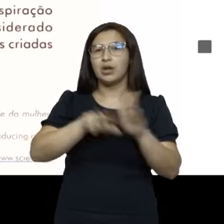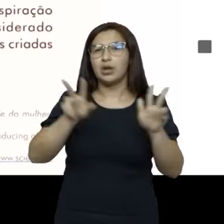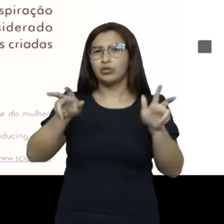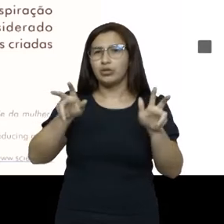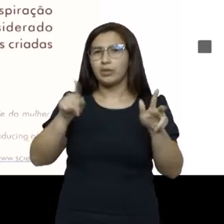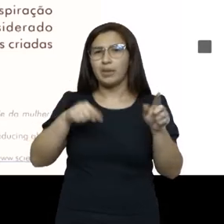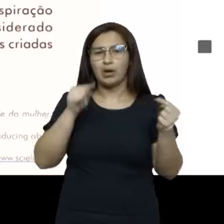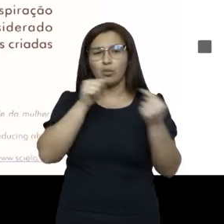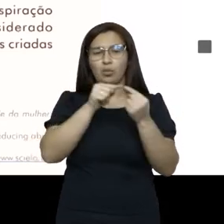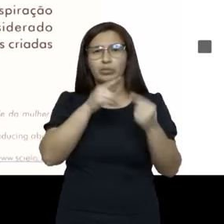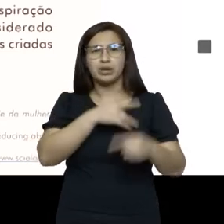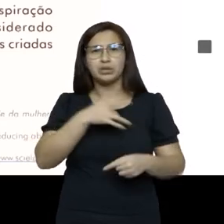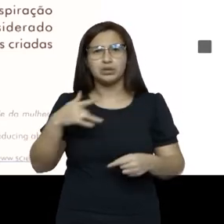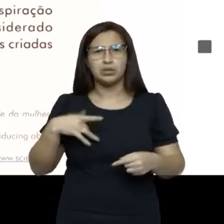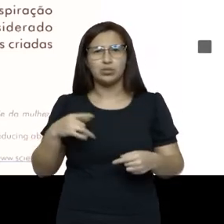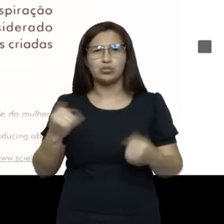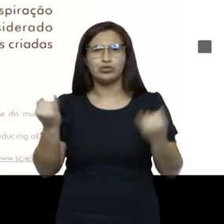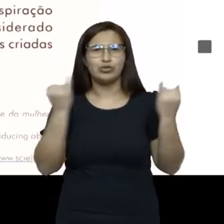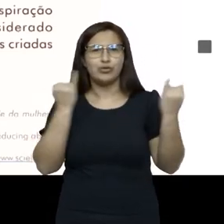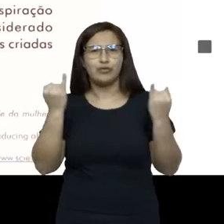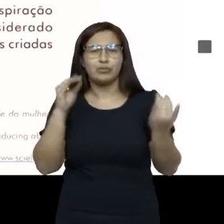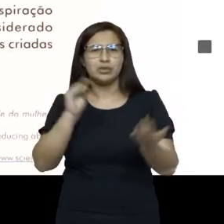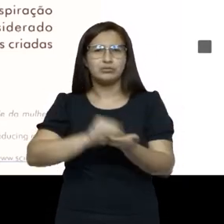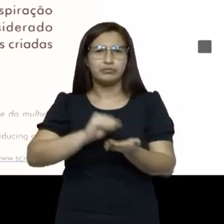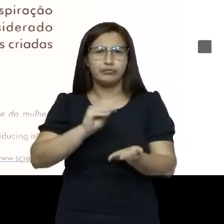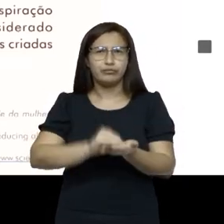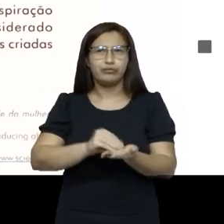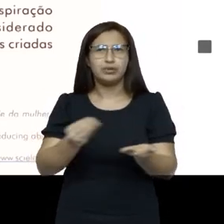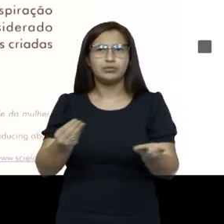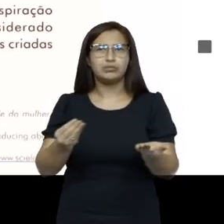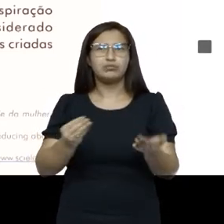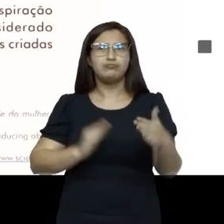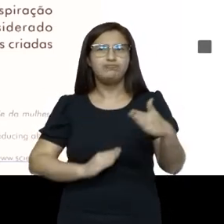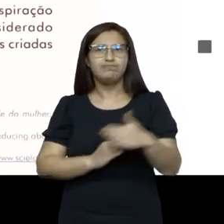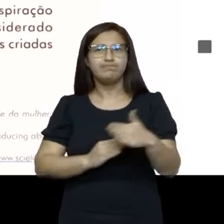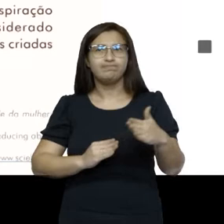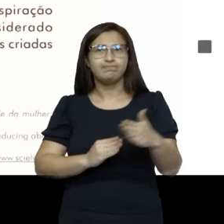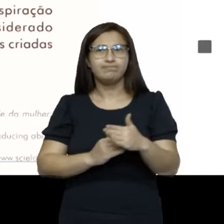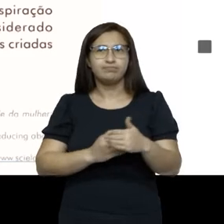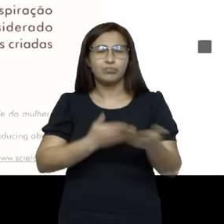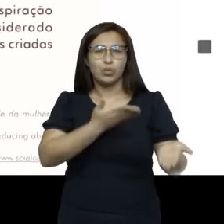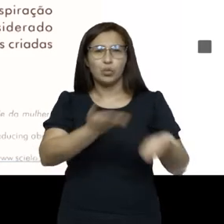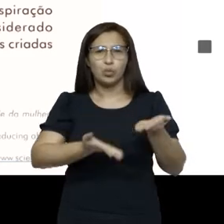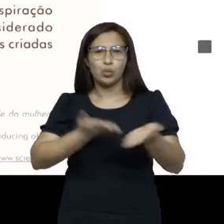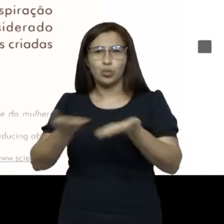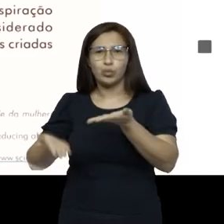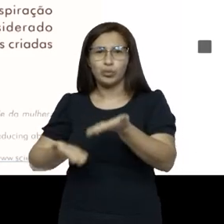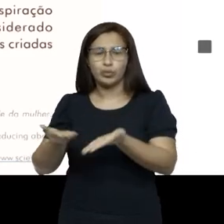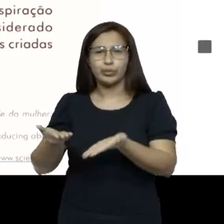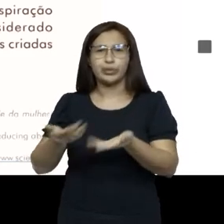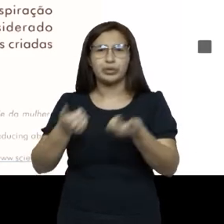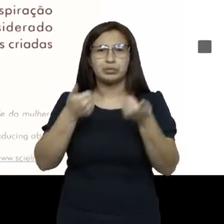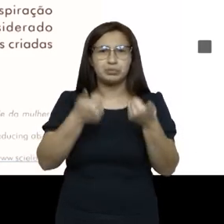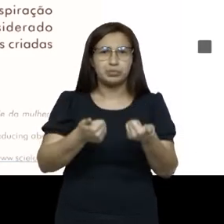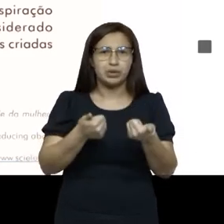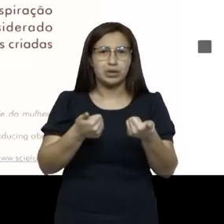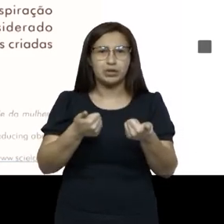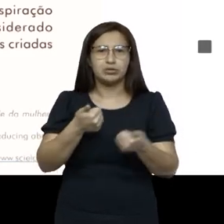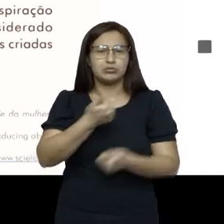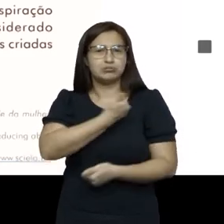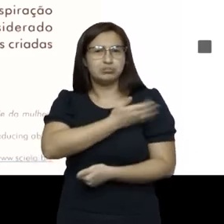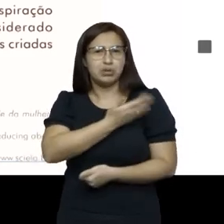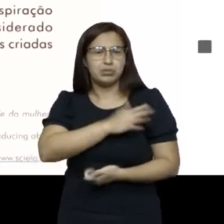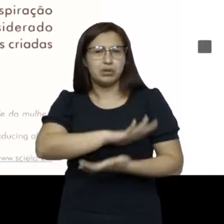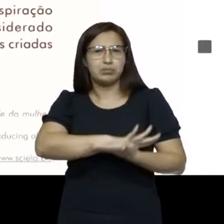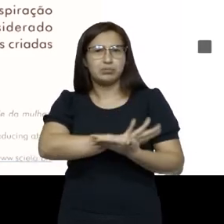a desinformação e estigmatização barreiras a prestação de cuidados adequados discriminação a violência